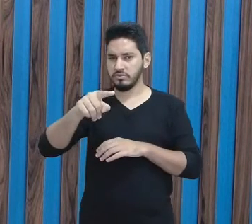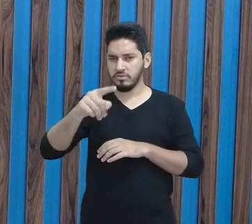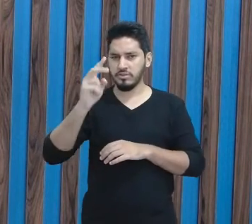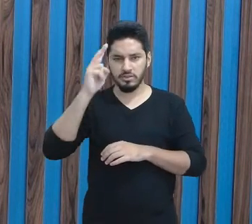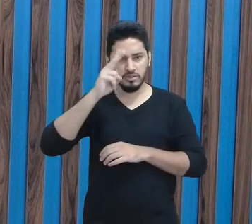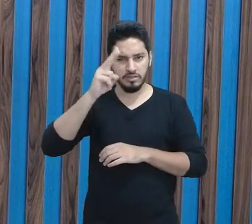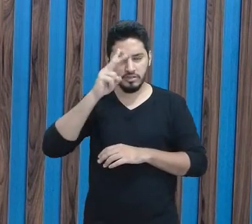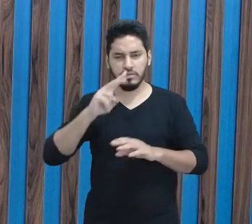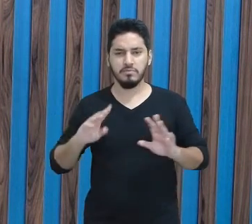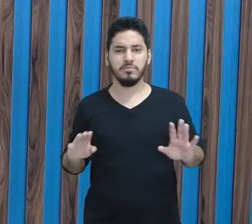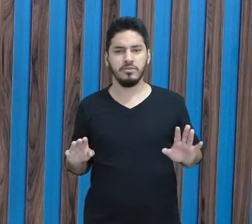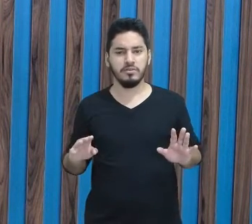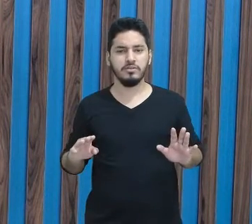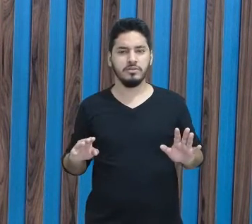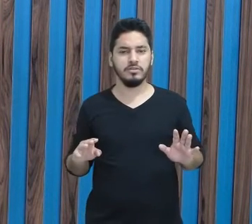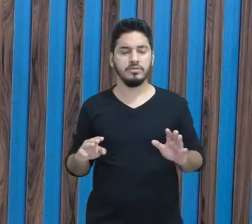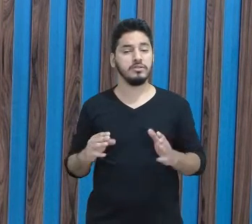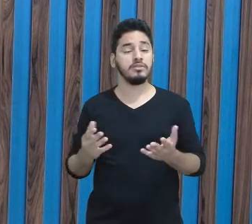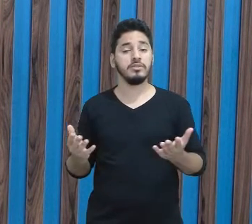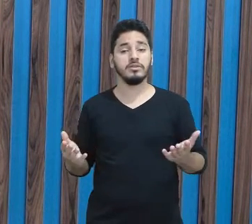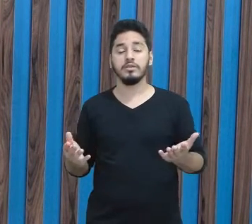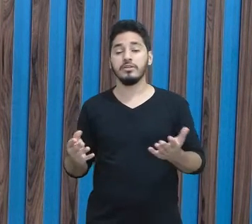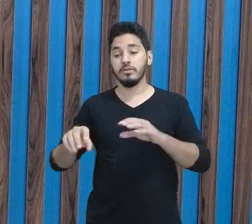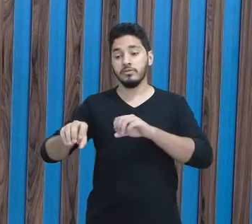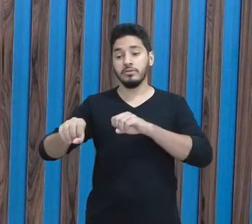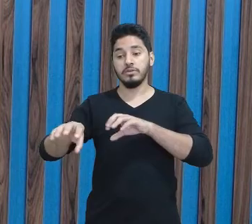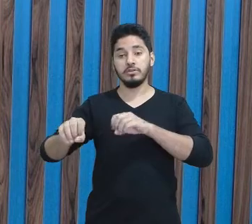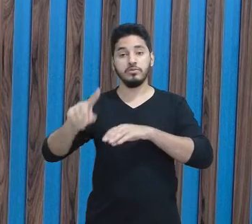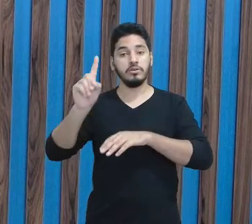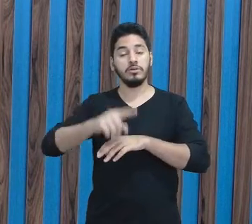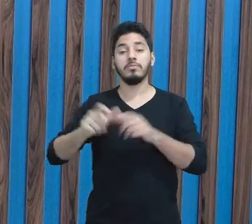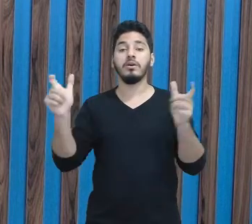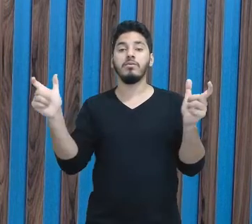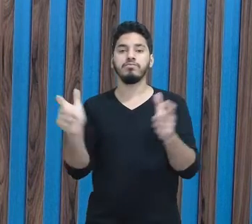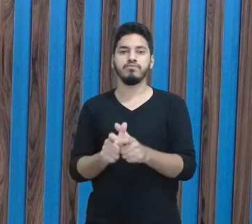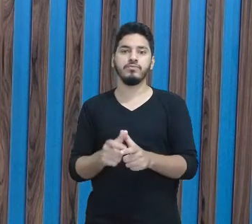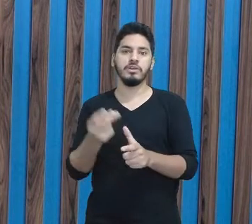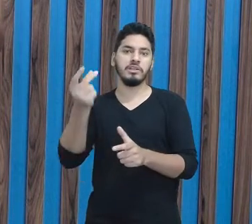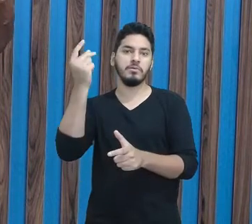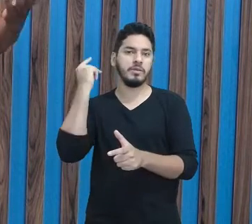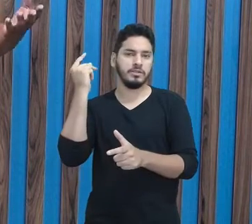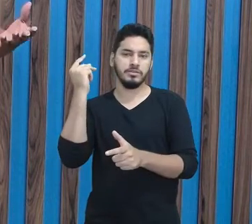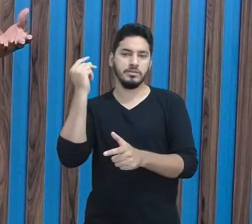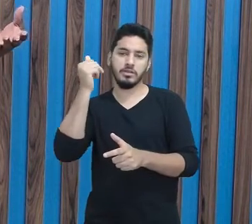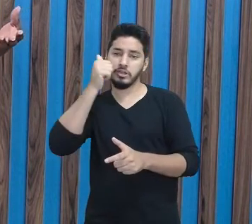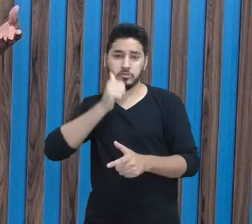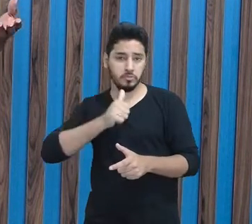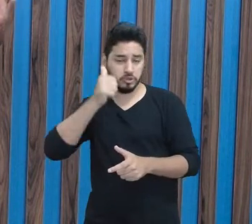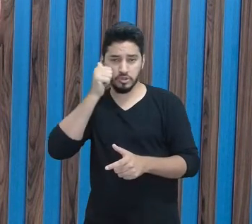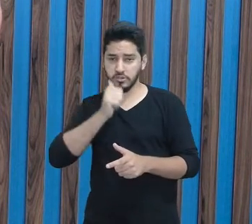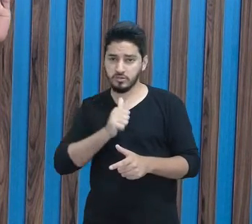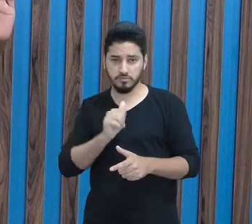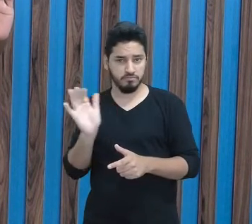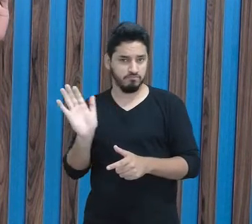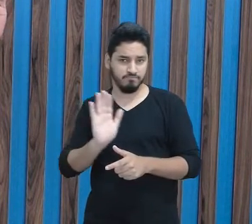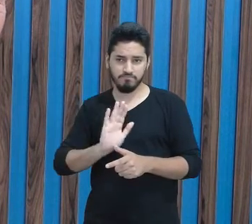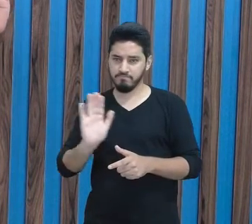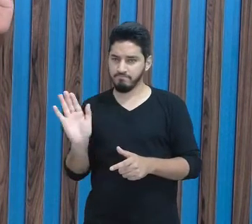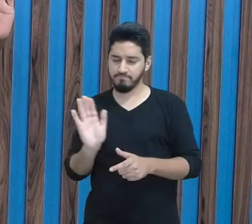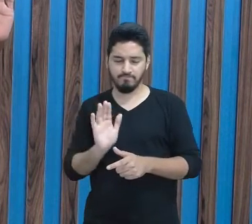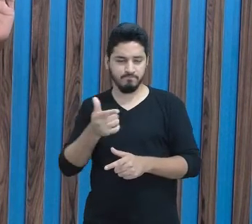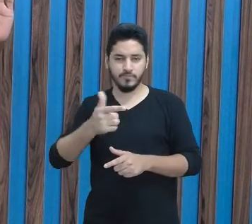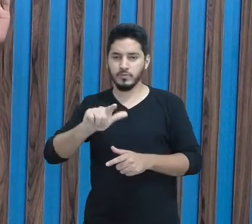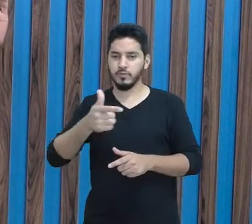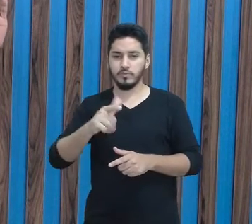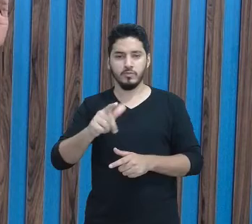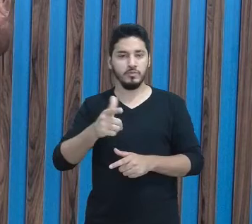que a educação era para a minoria. As meninas, por exemplo, as mulheres, elas não